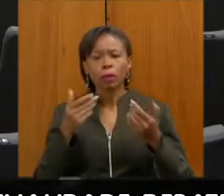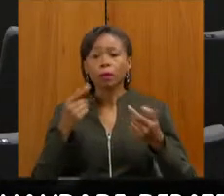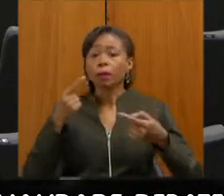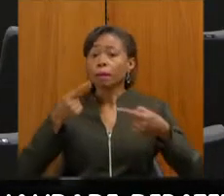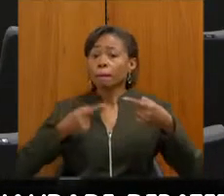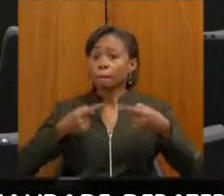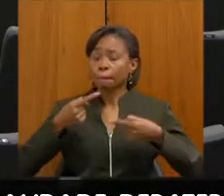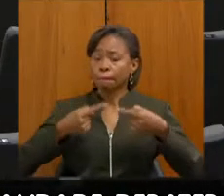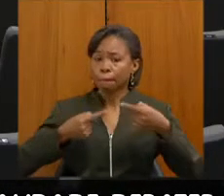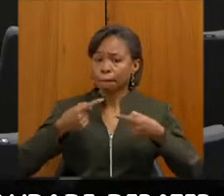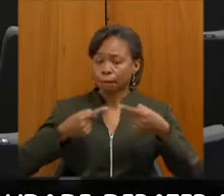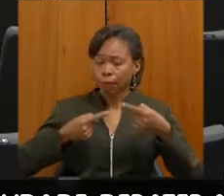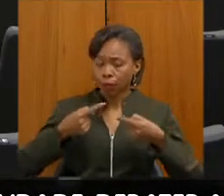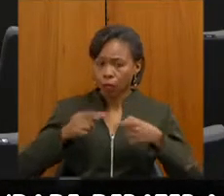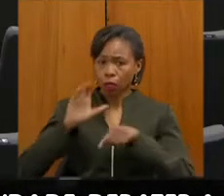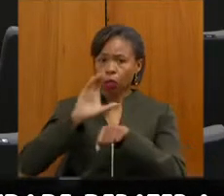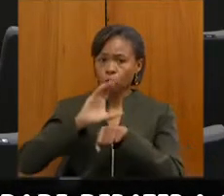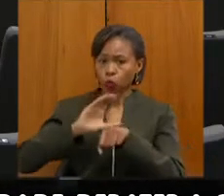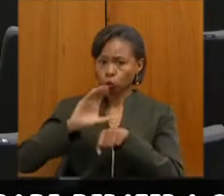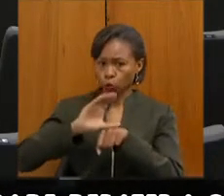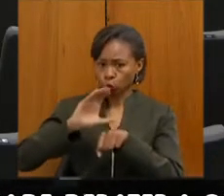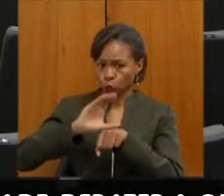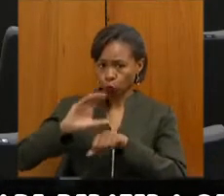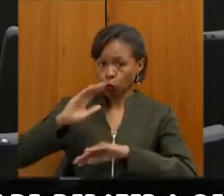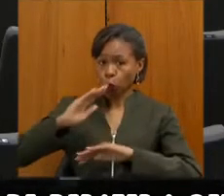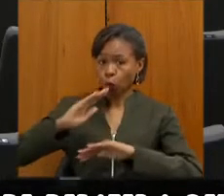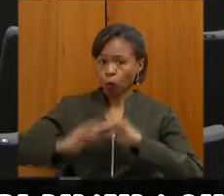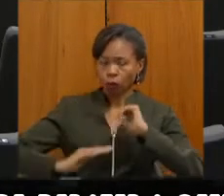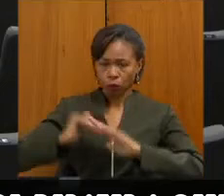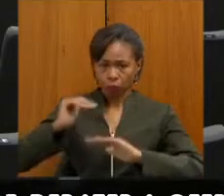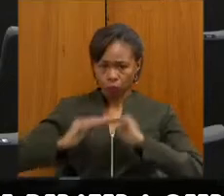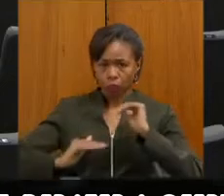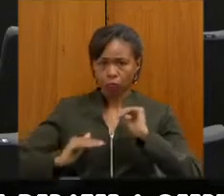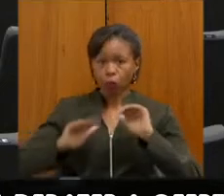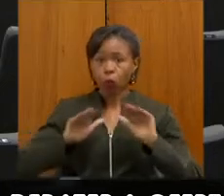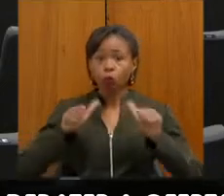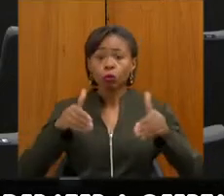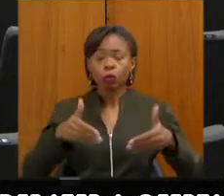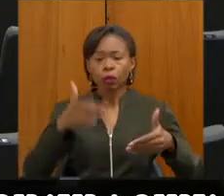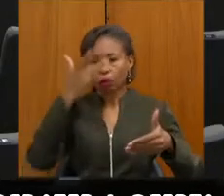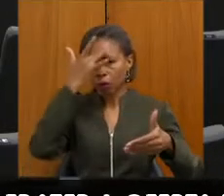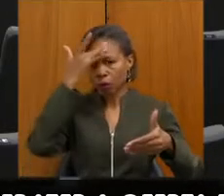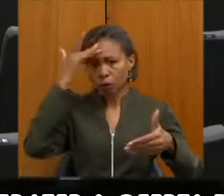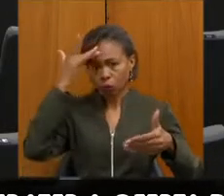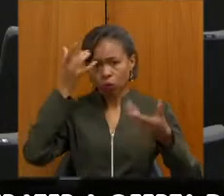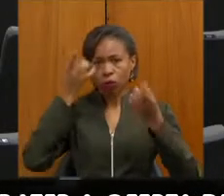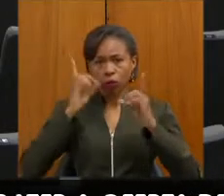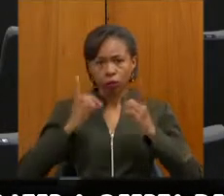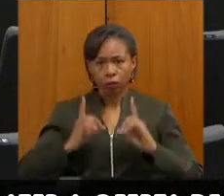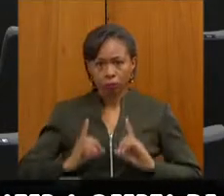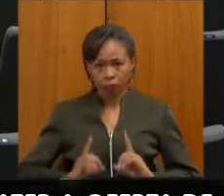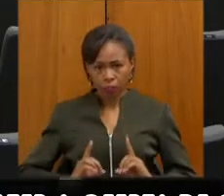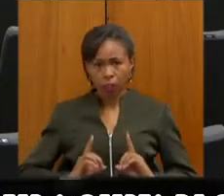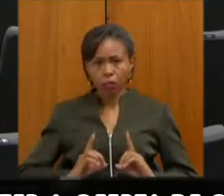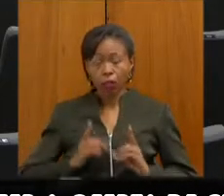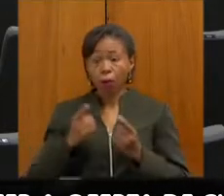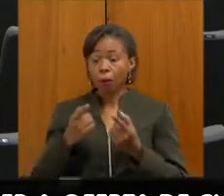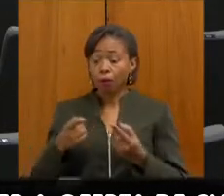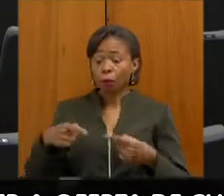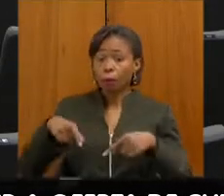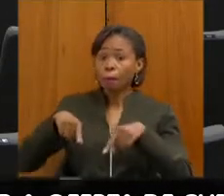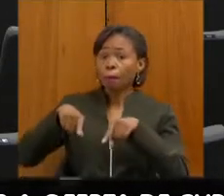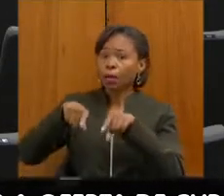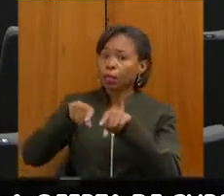oferta de cursos profissionalizantes para pessoas com deficiência por meio de parceria